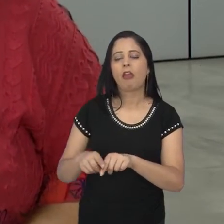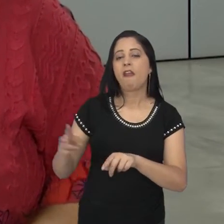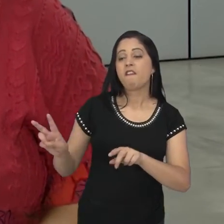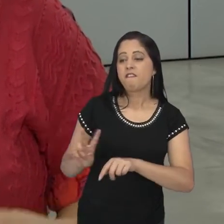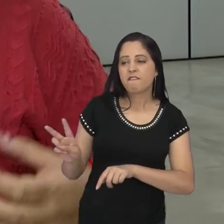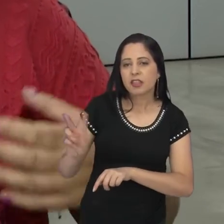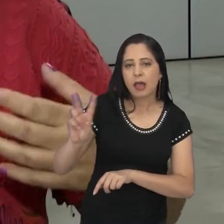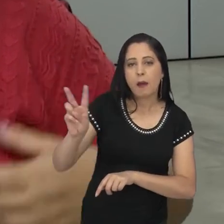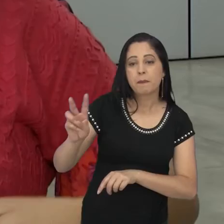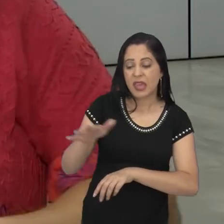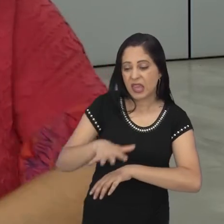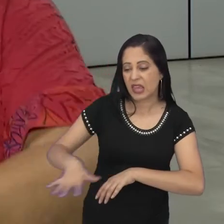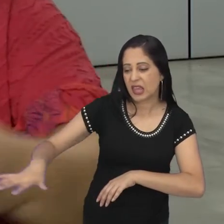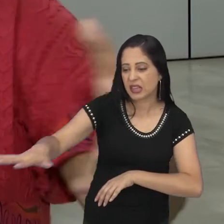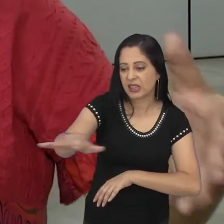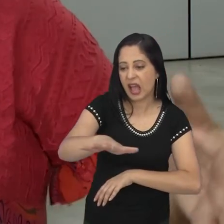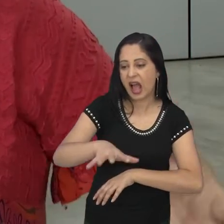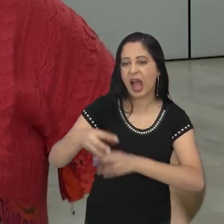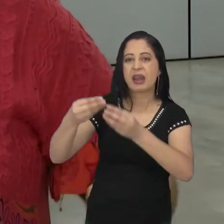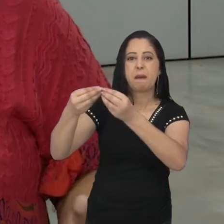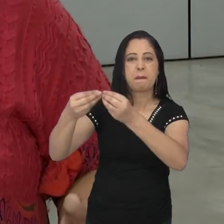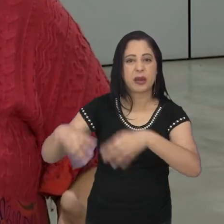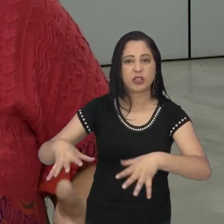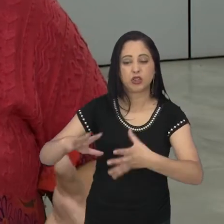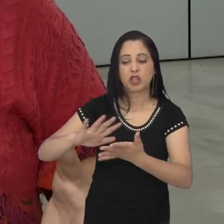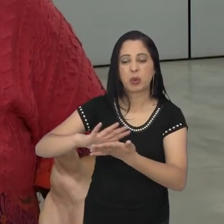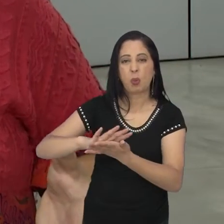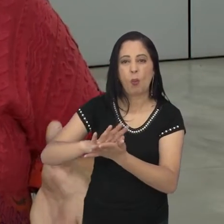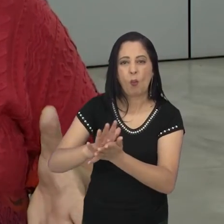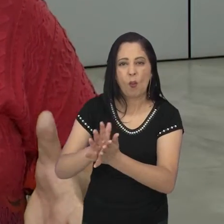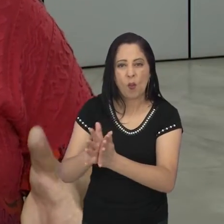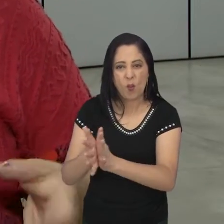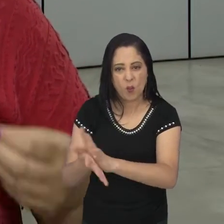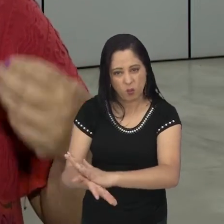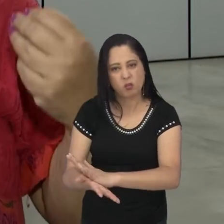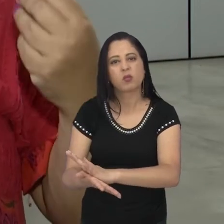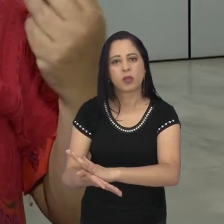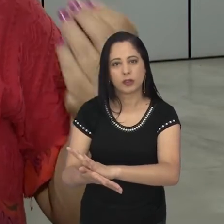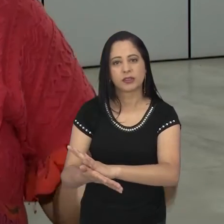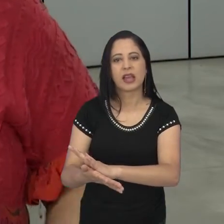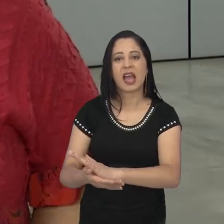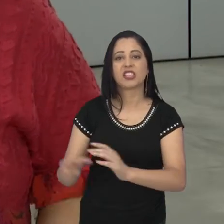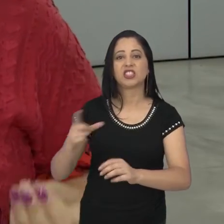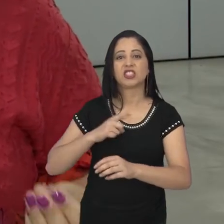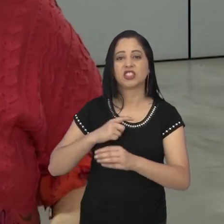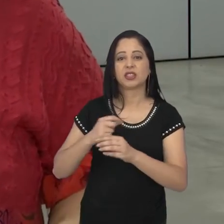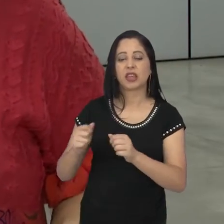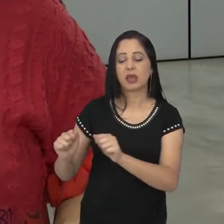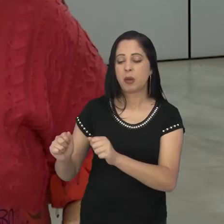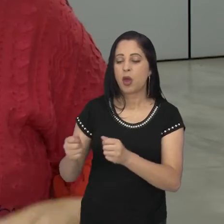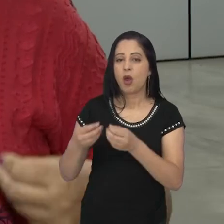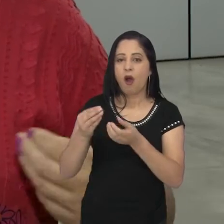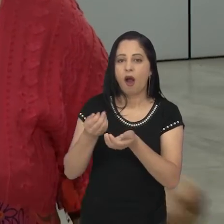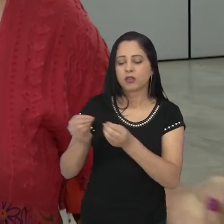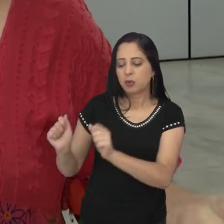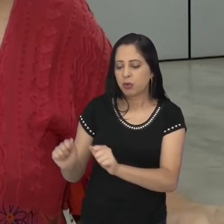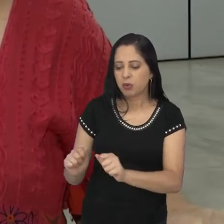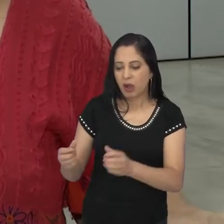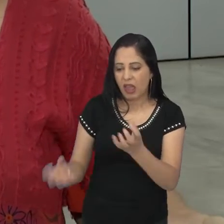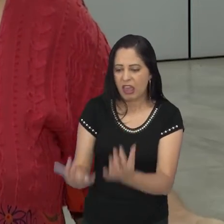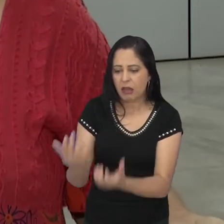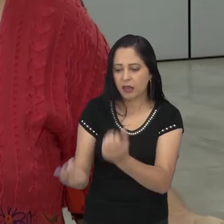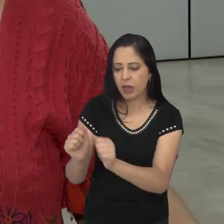nutricional, quando você queima a camada superficial do solo, você tem a formação de cinzas que se